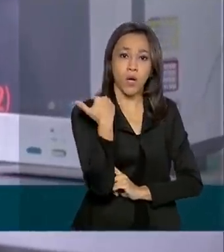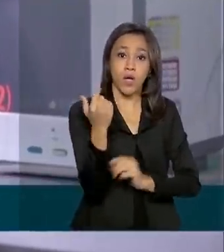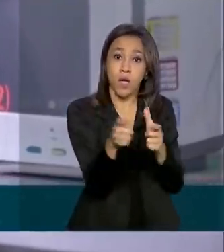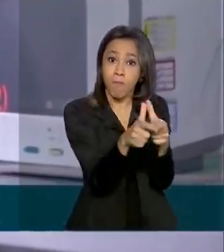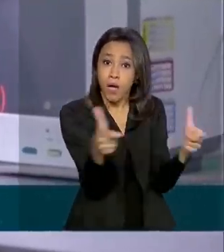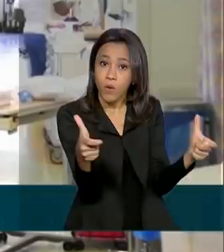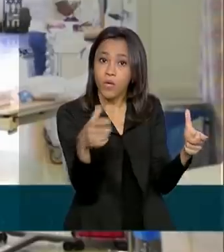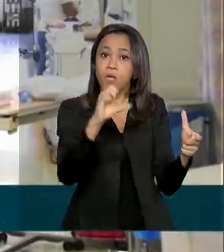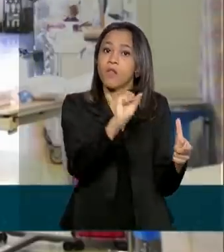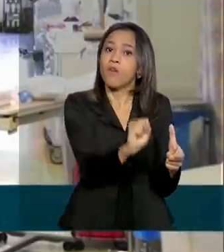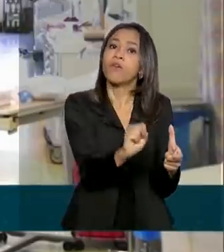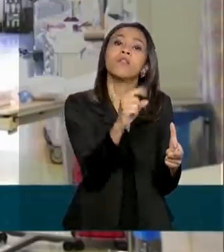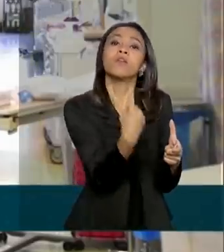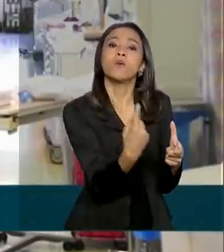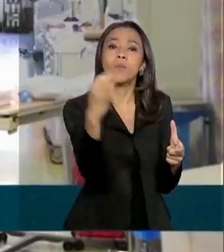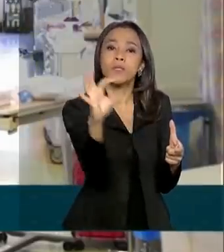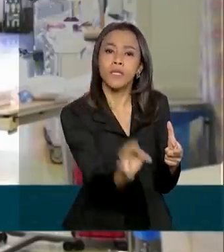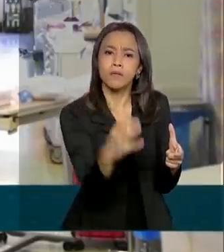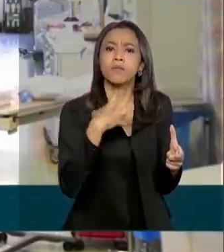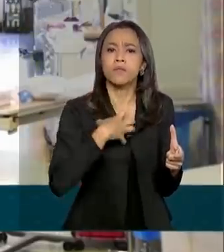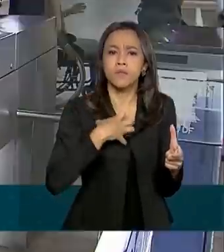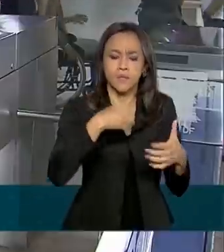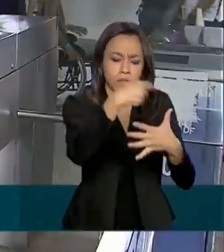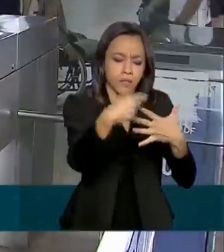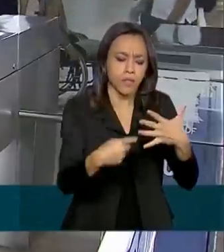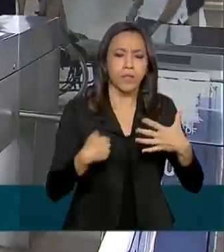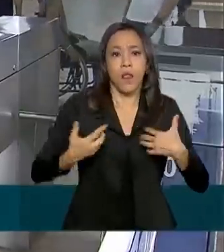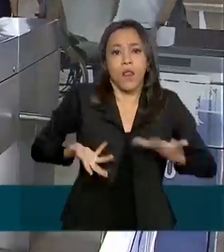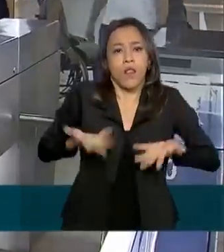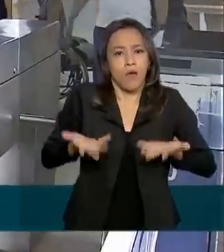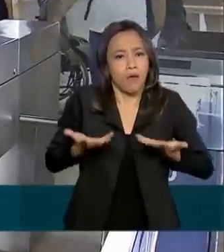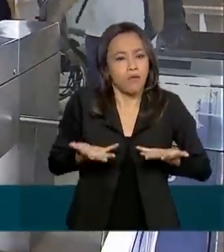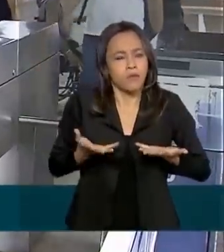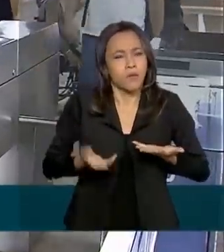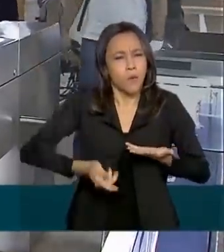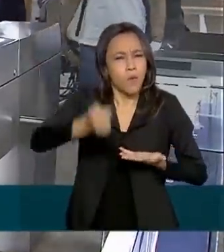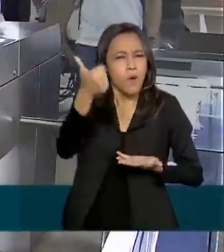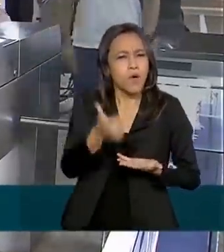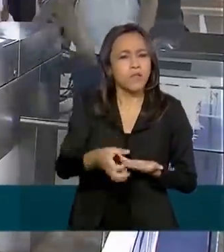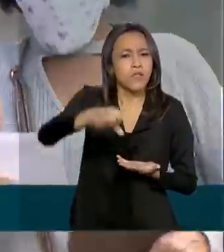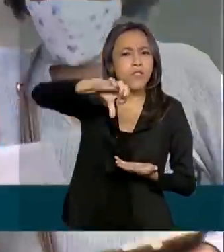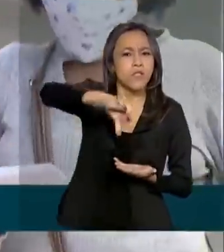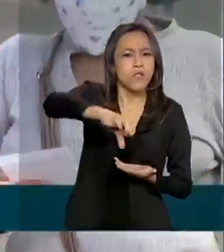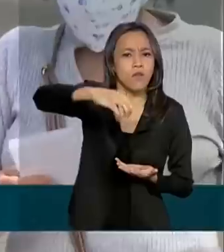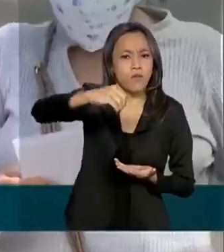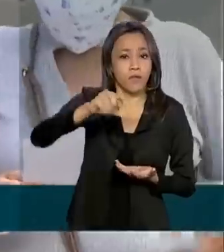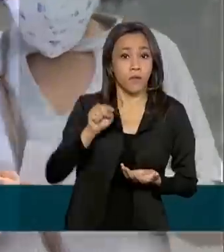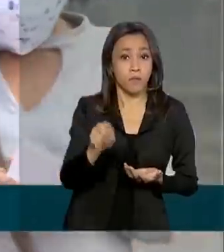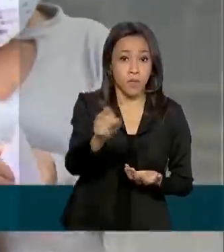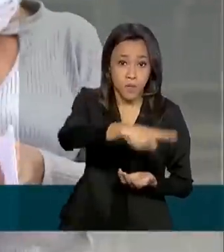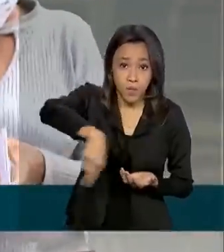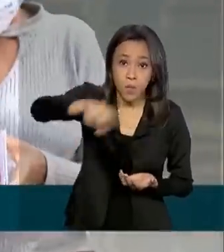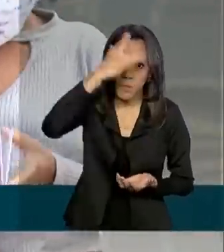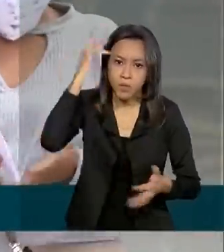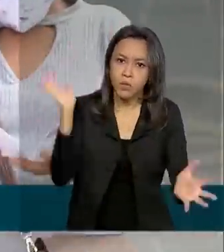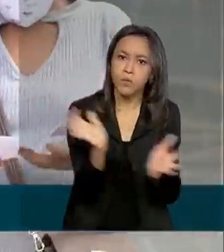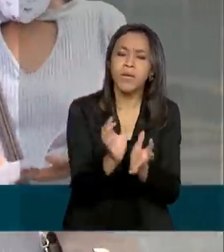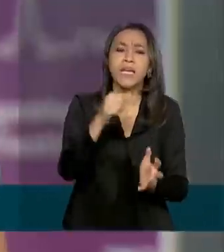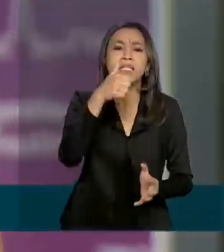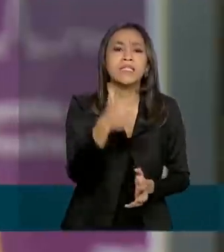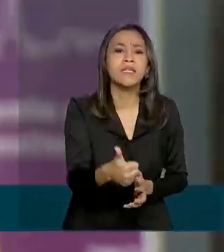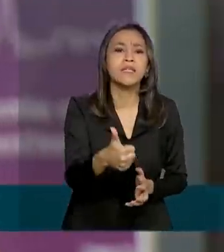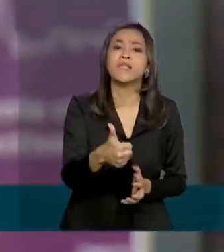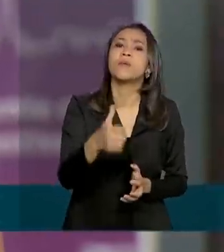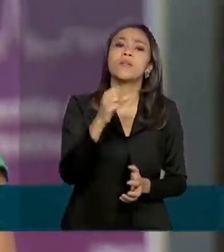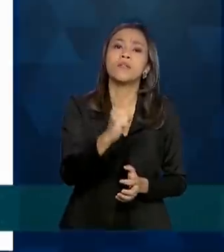91%, tem sintomas leves. Foram quase 90 mil pessoas entrevistadas em 133 cidades